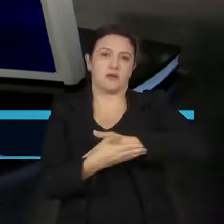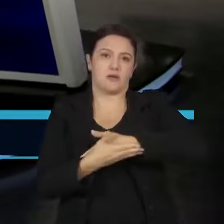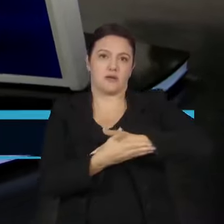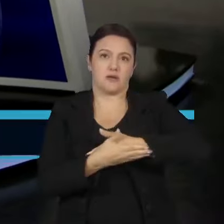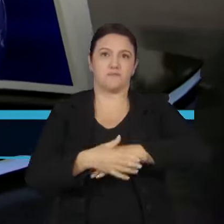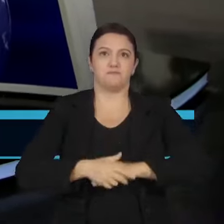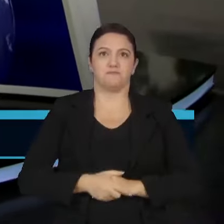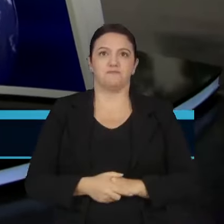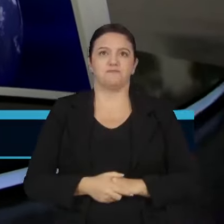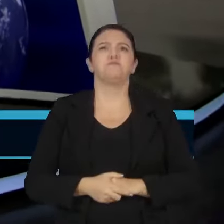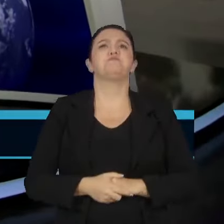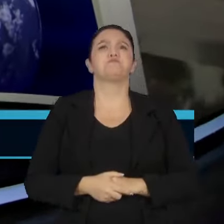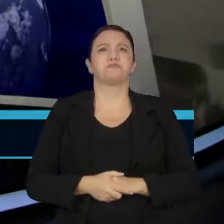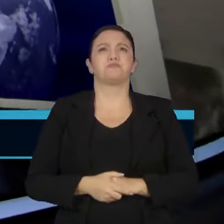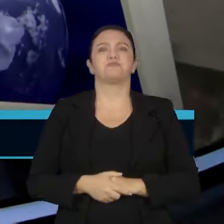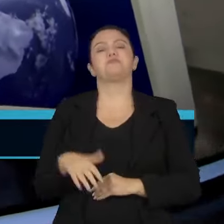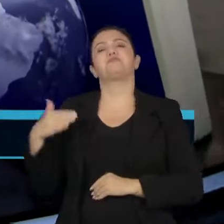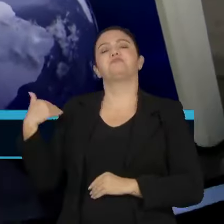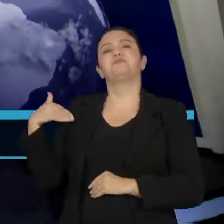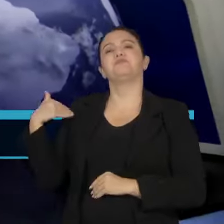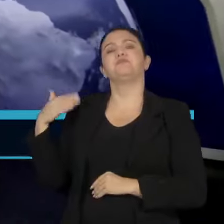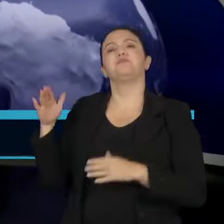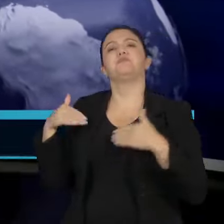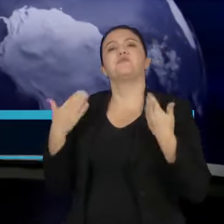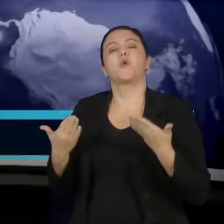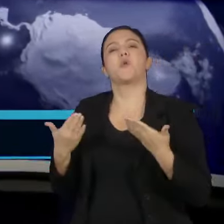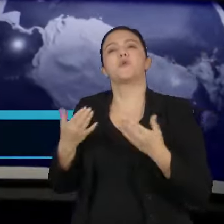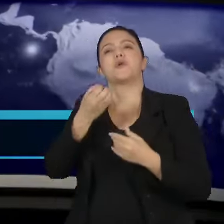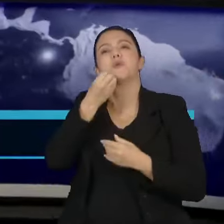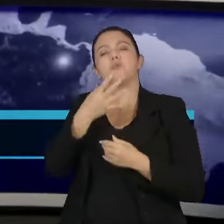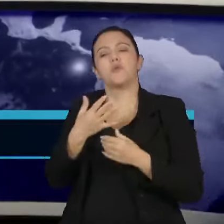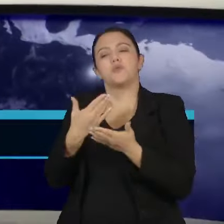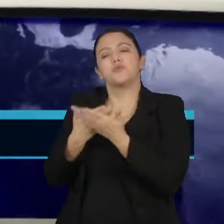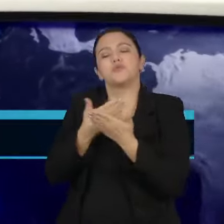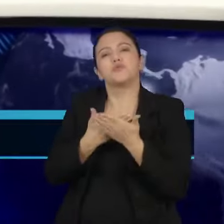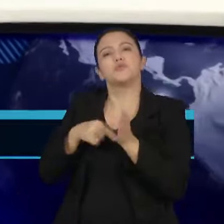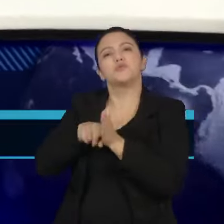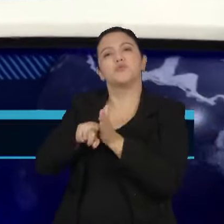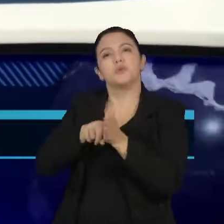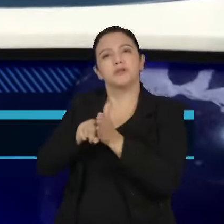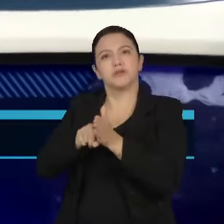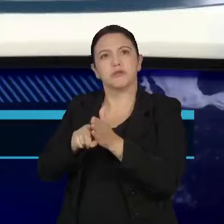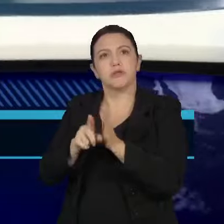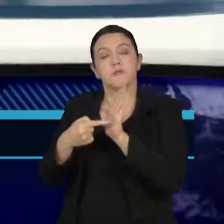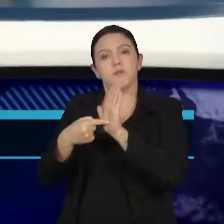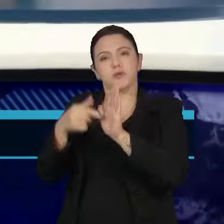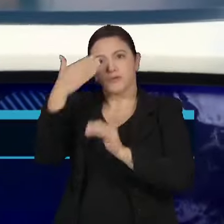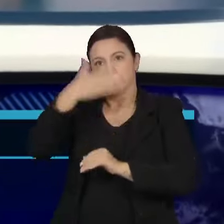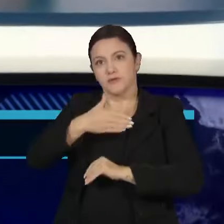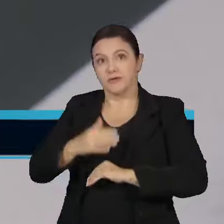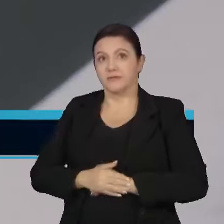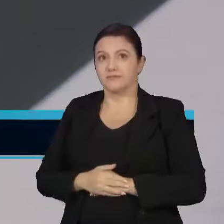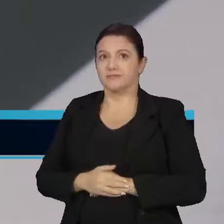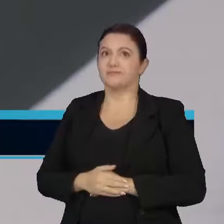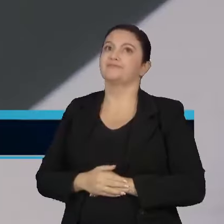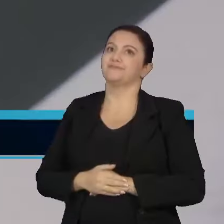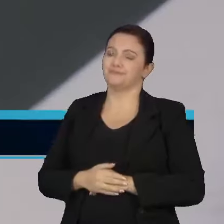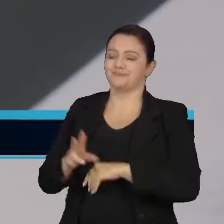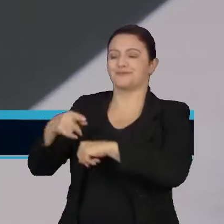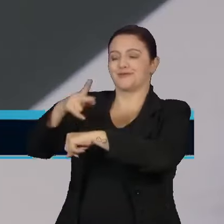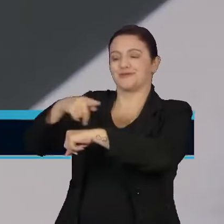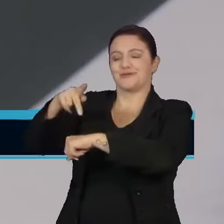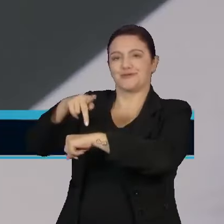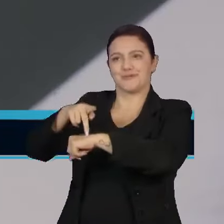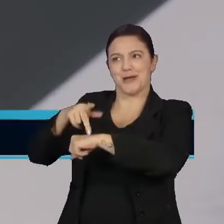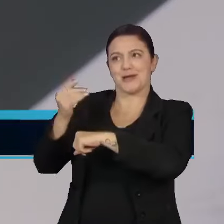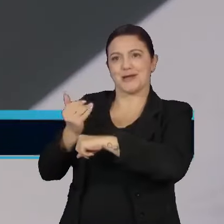Doutora Alzana, qual a novidade mais promissora trazida por esse estudo? Só poderia ter vindo dos países nórdicos,